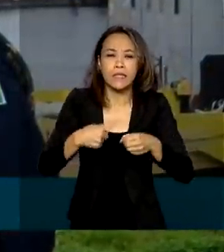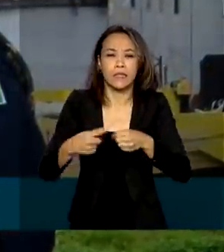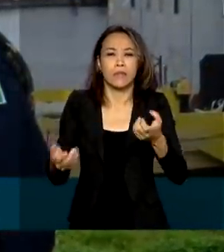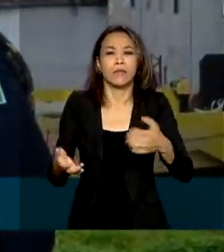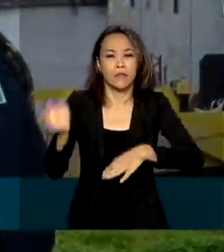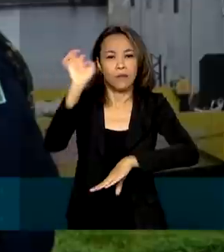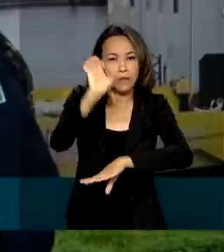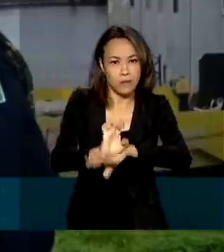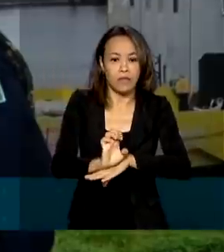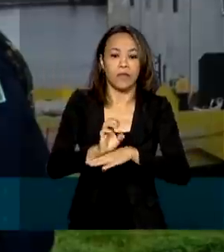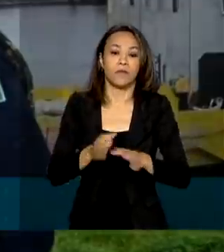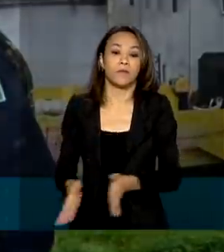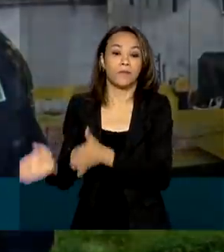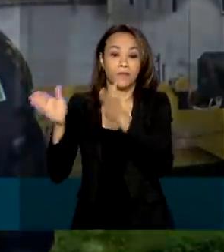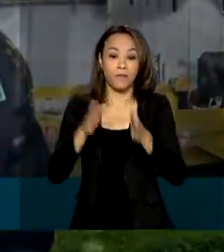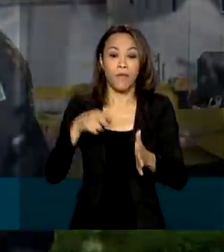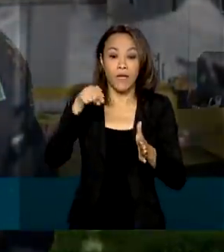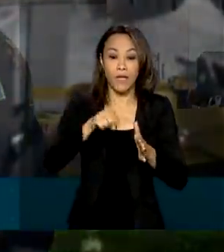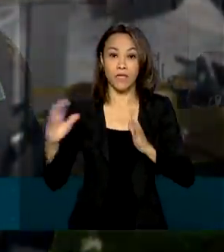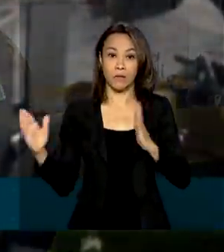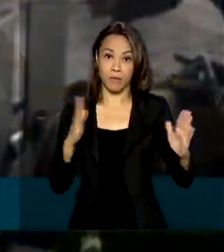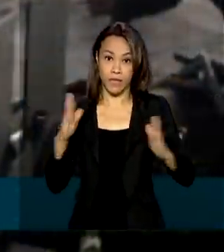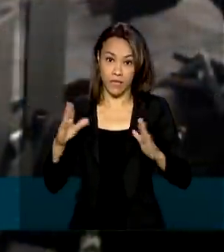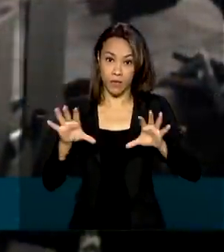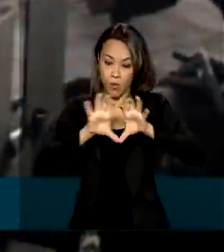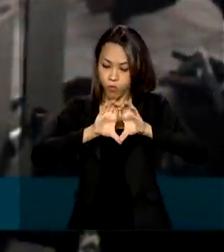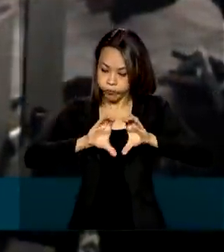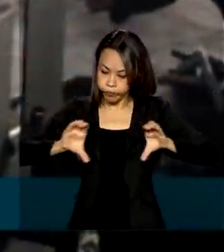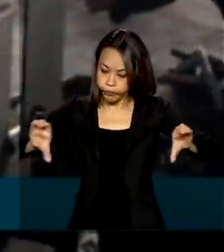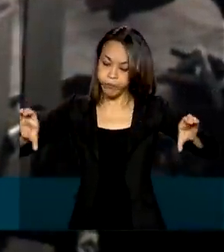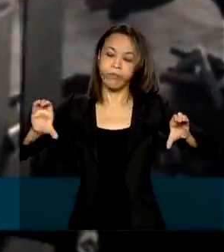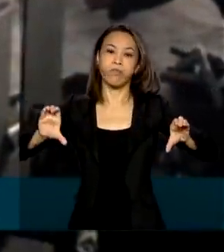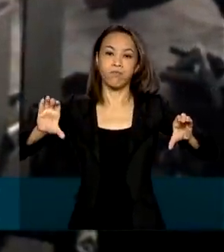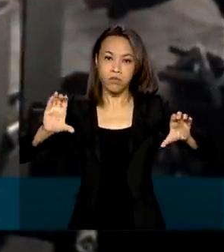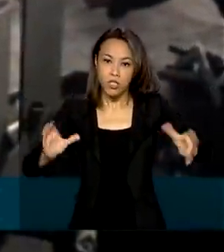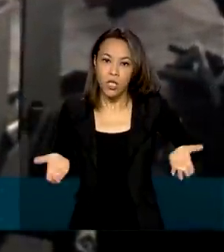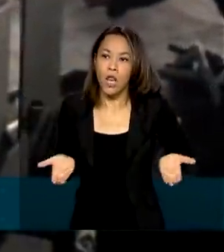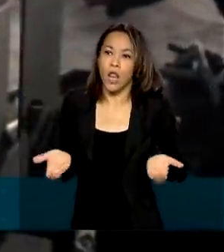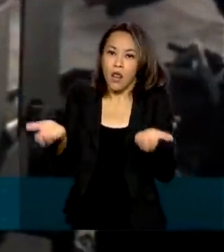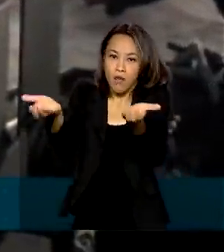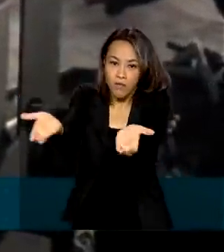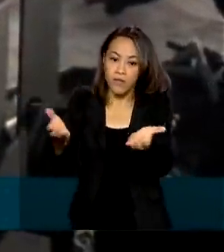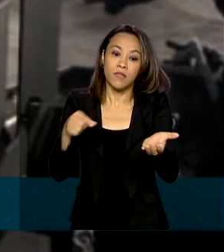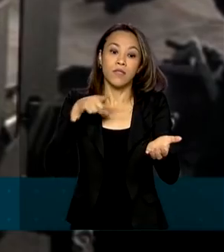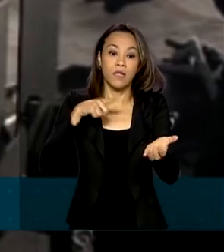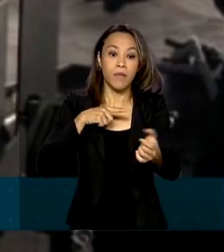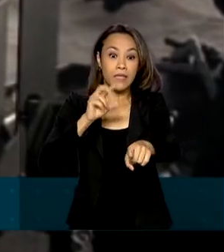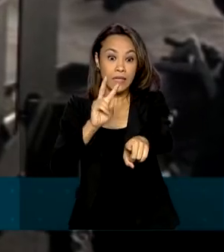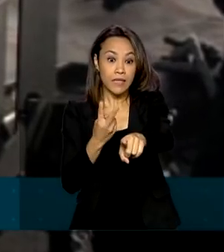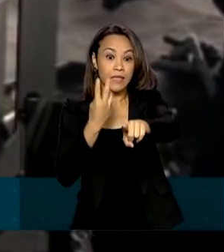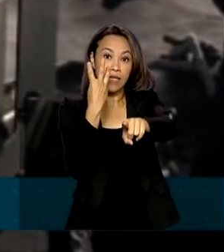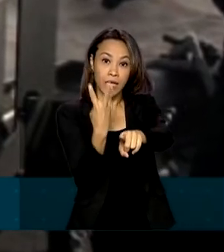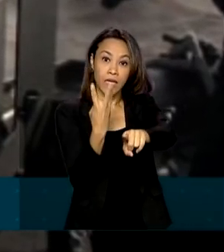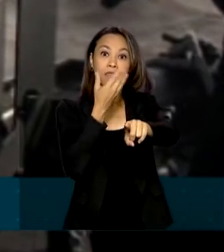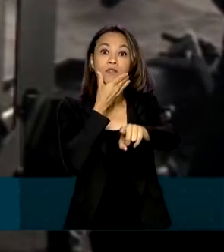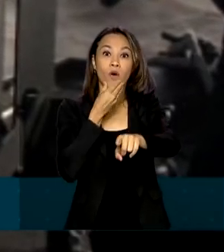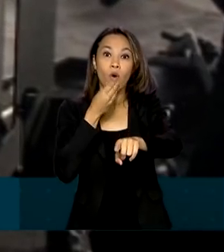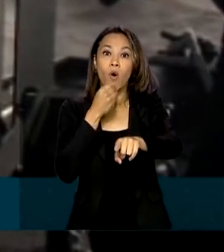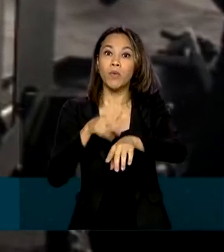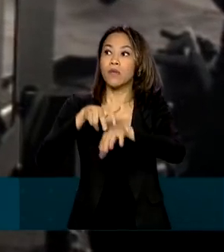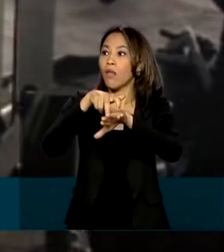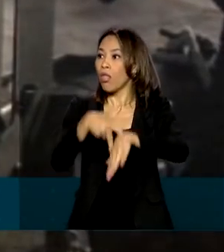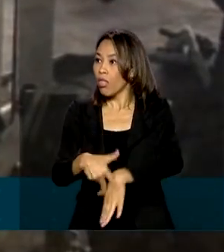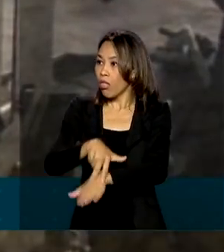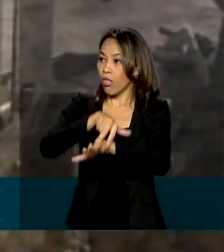o transporte de oxigênio, Renata, na região de Santarém, no Pará, militares resgataram três homens que estavam à deriva.